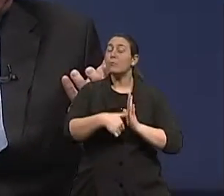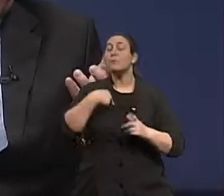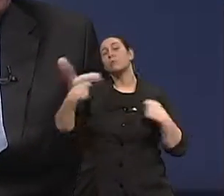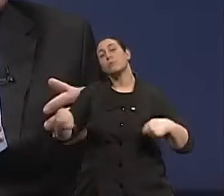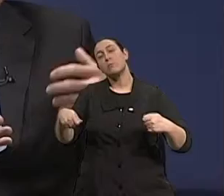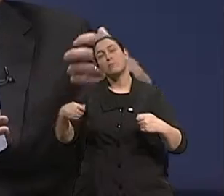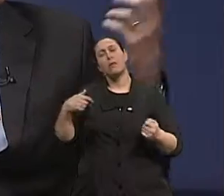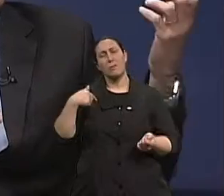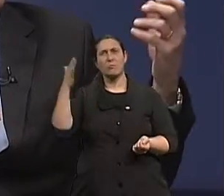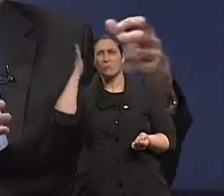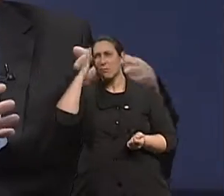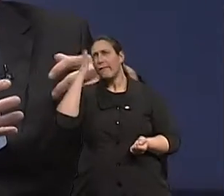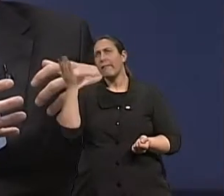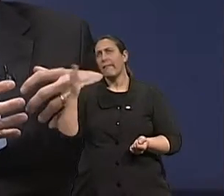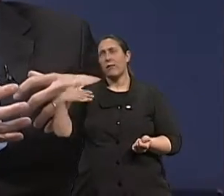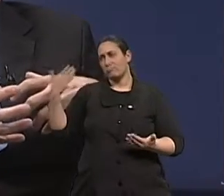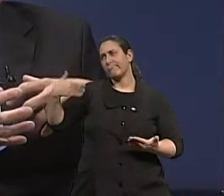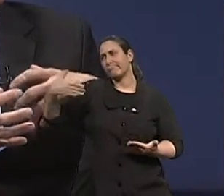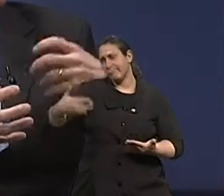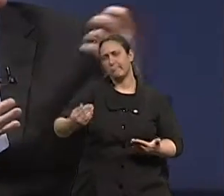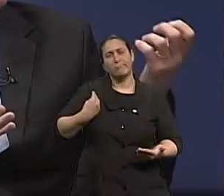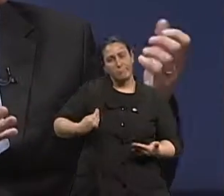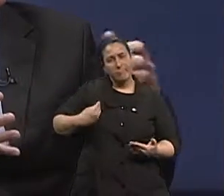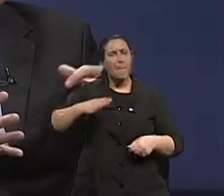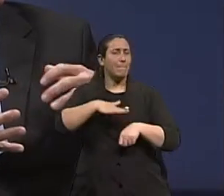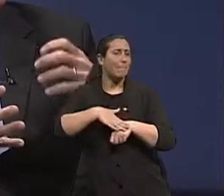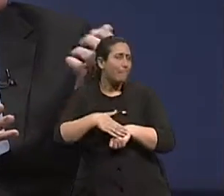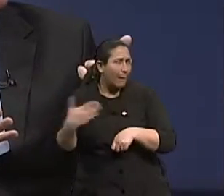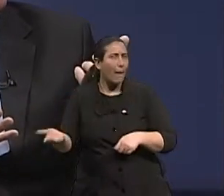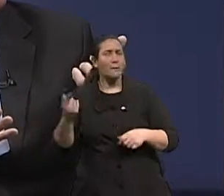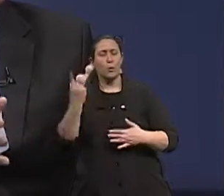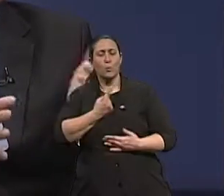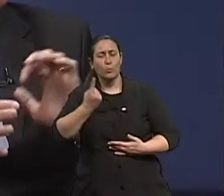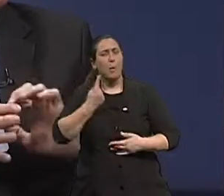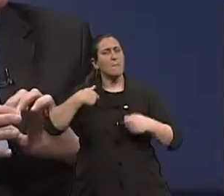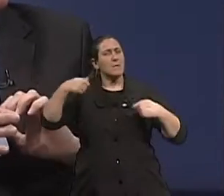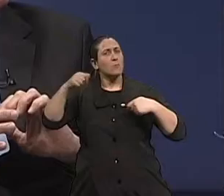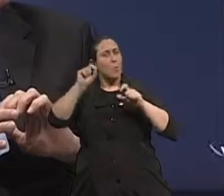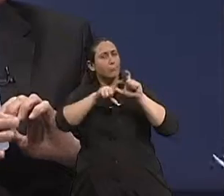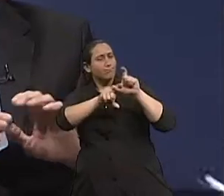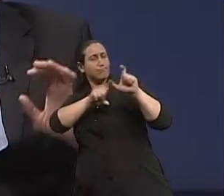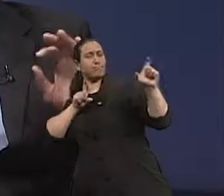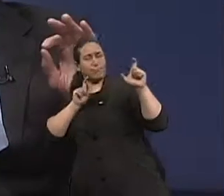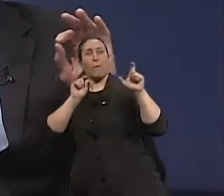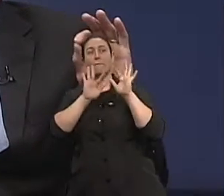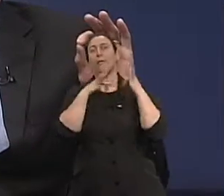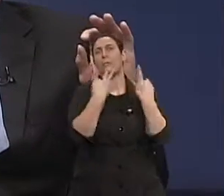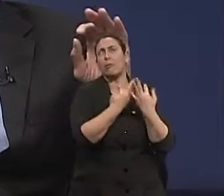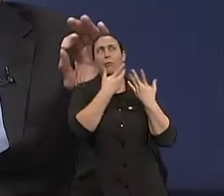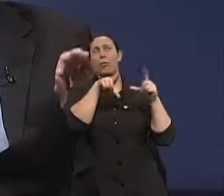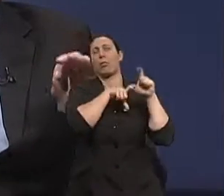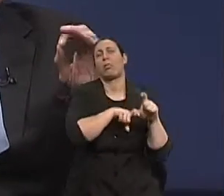durante a minha vida, buscar uma vida com mais autonomia, com mais independência. E esse é o segredo. E não tem